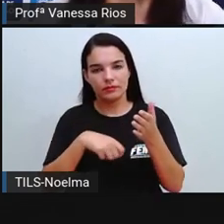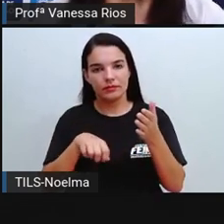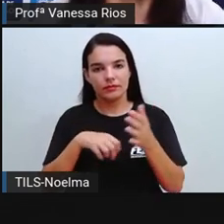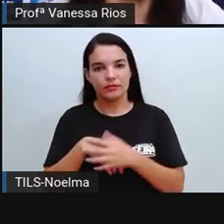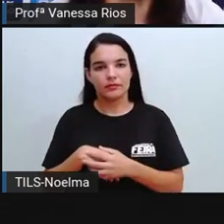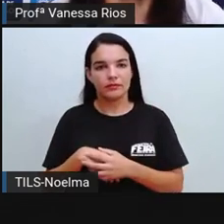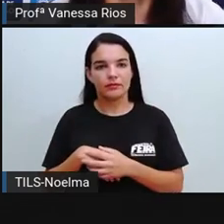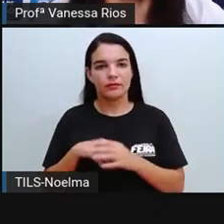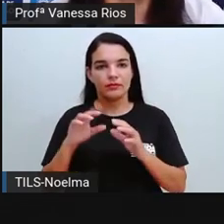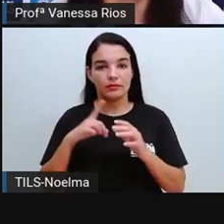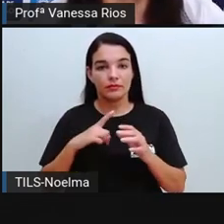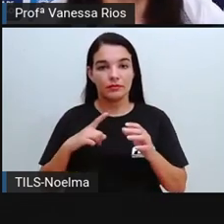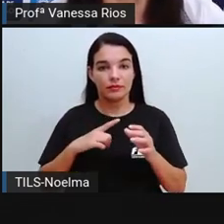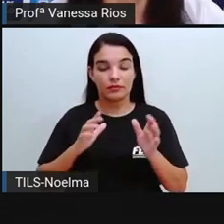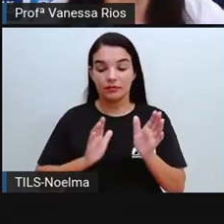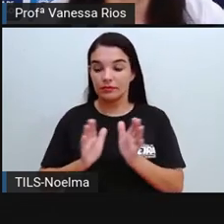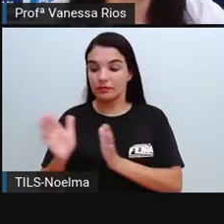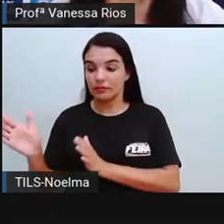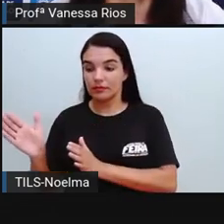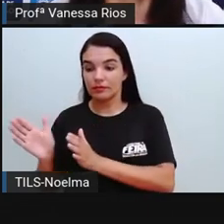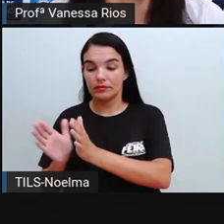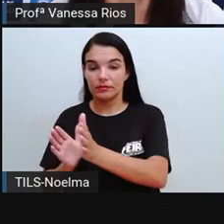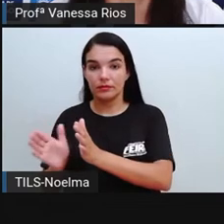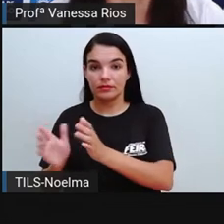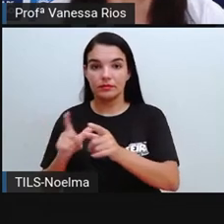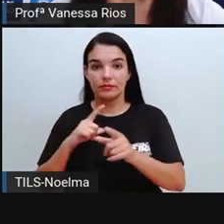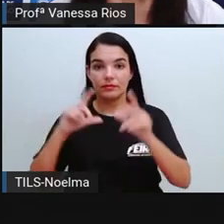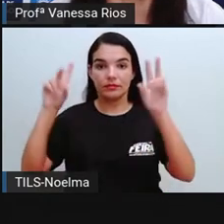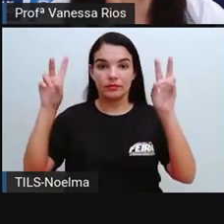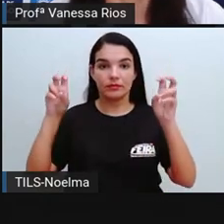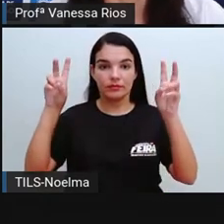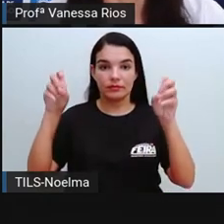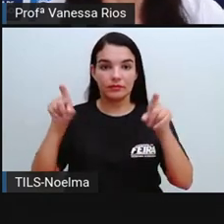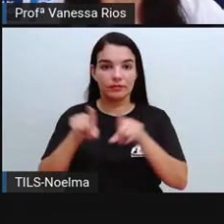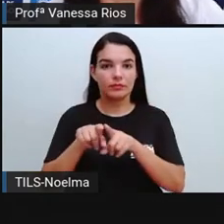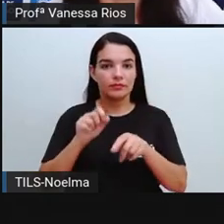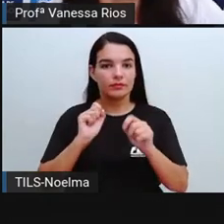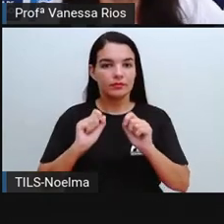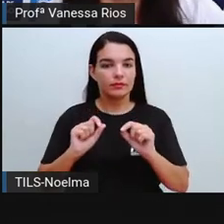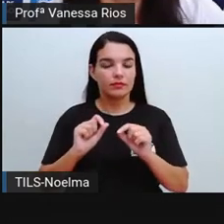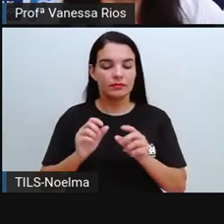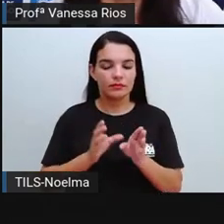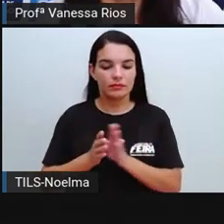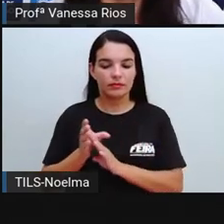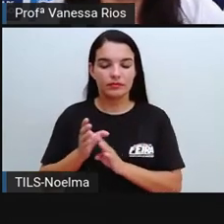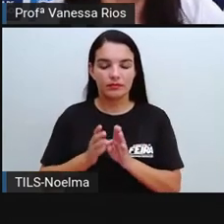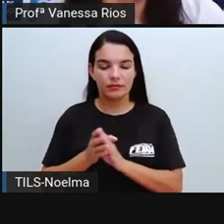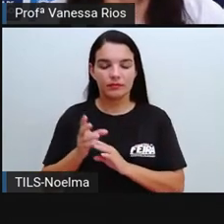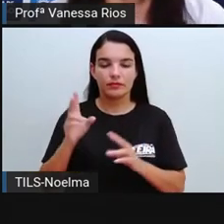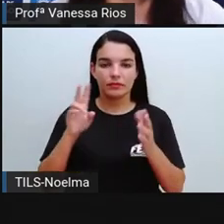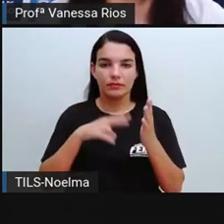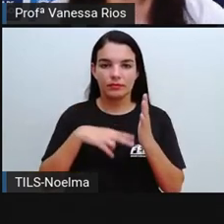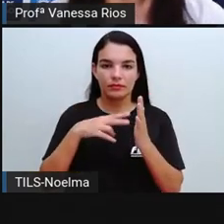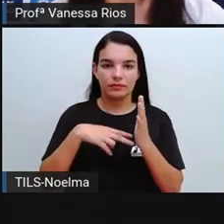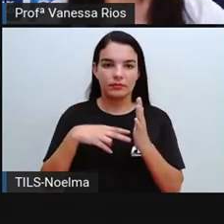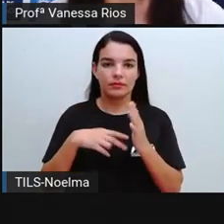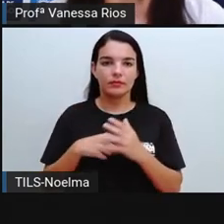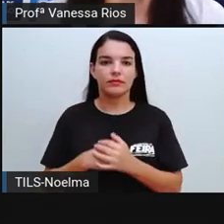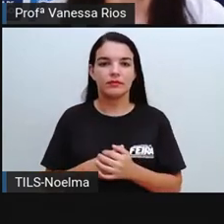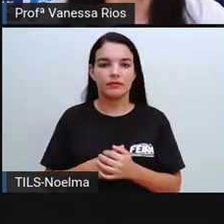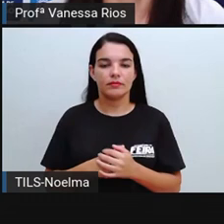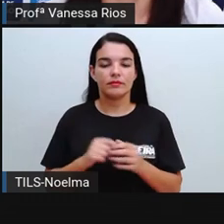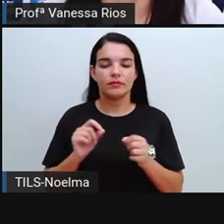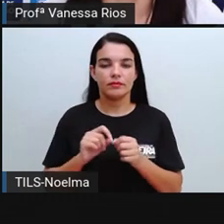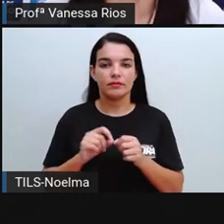melhor o objetivo delimitado, o tema proposto, bem como incentivará para o leitor a sua leitura